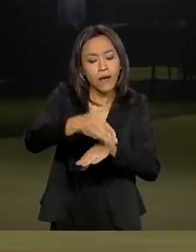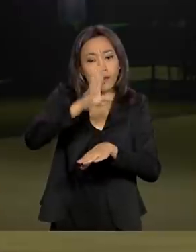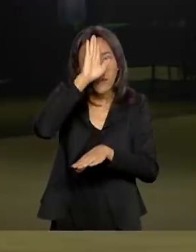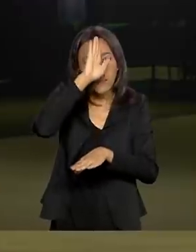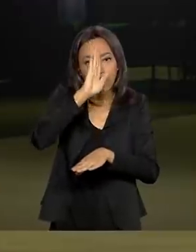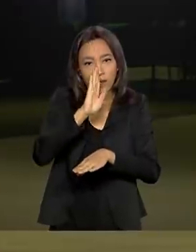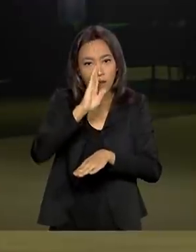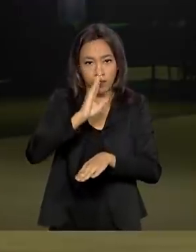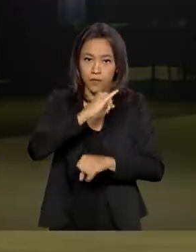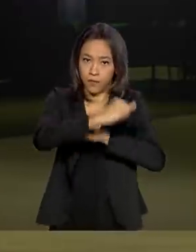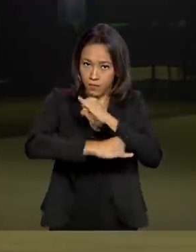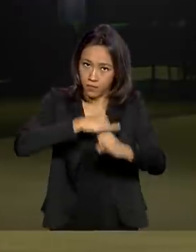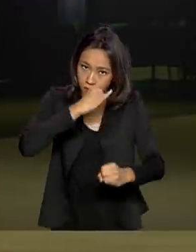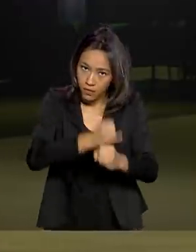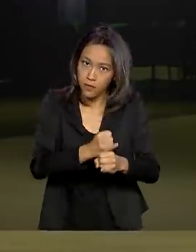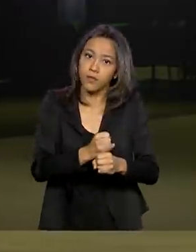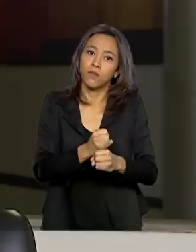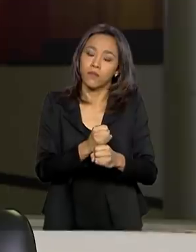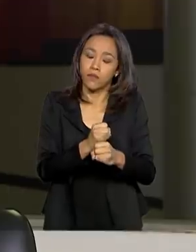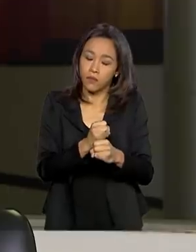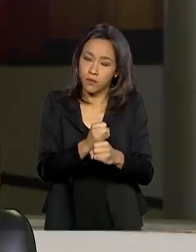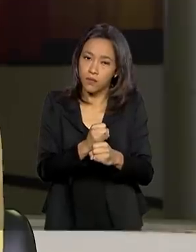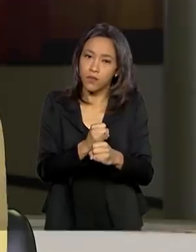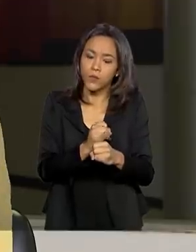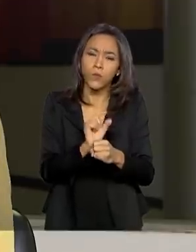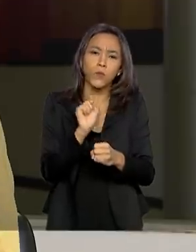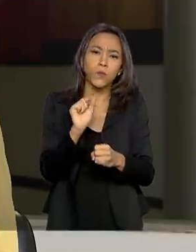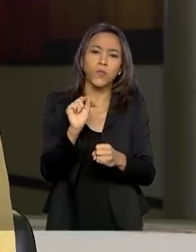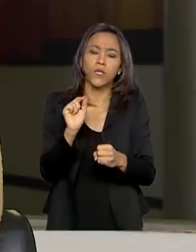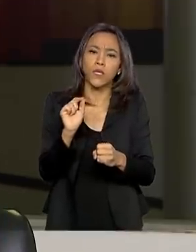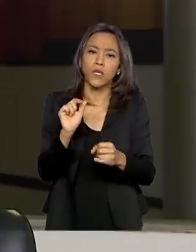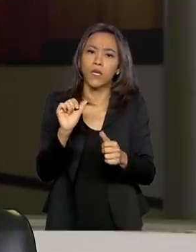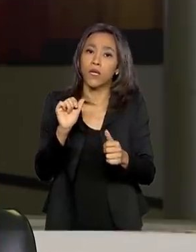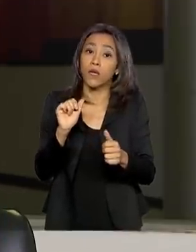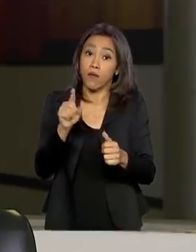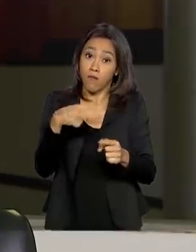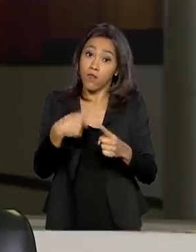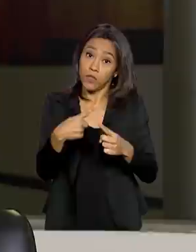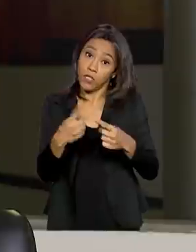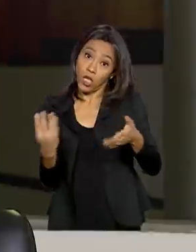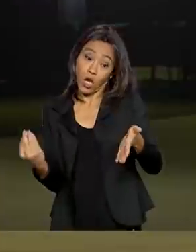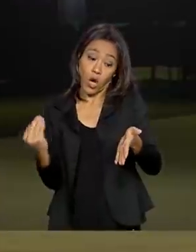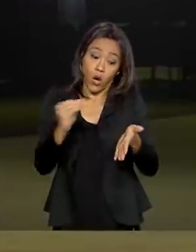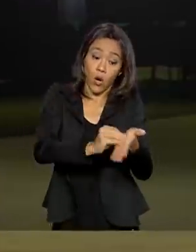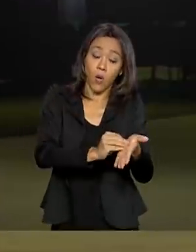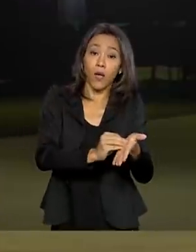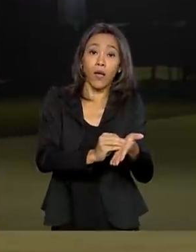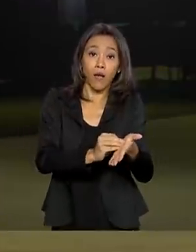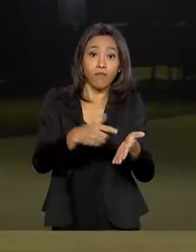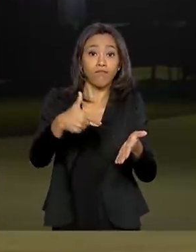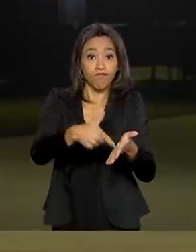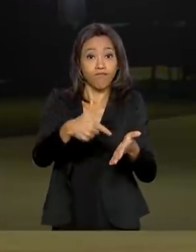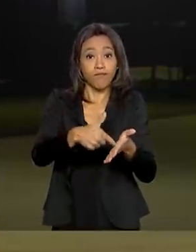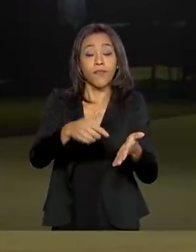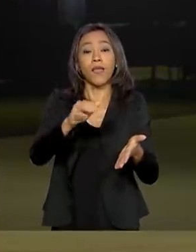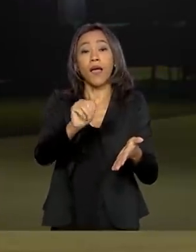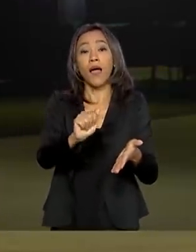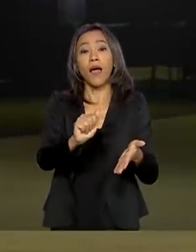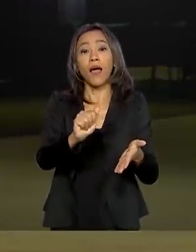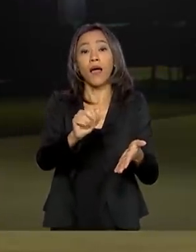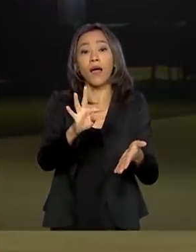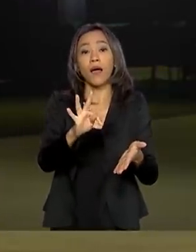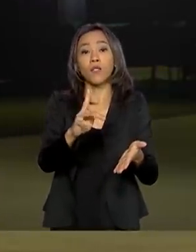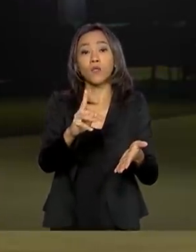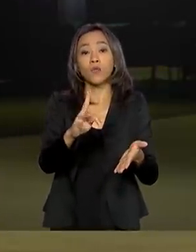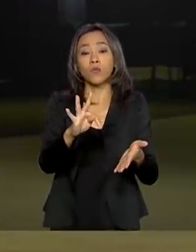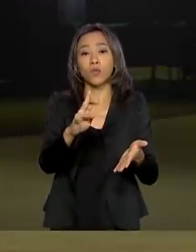a alteração, a atualização do seu CPF. E se a pessoa ainda tem